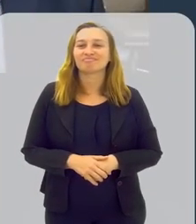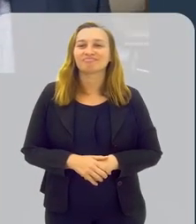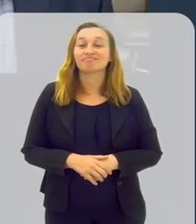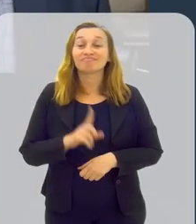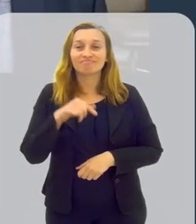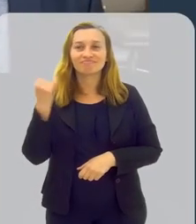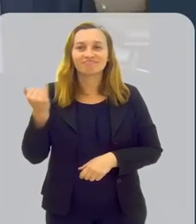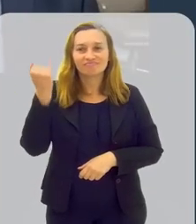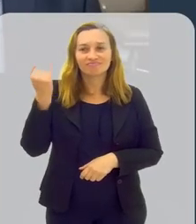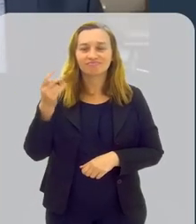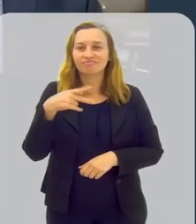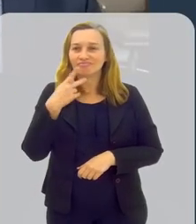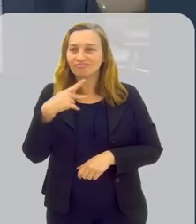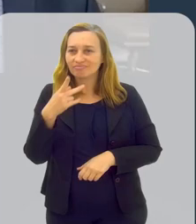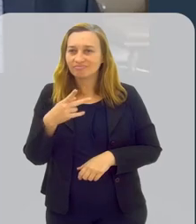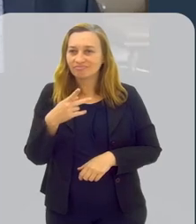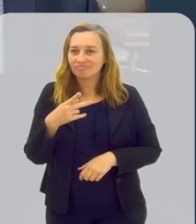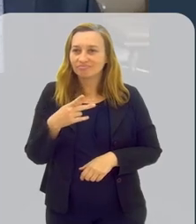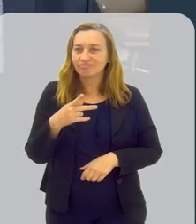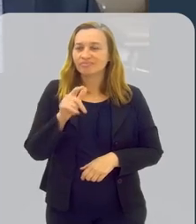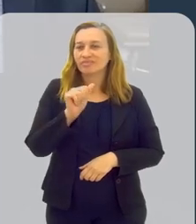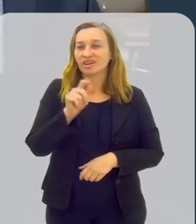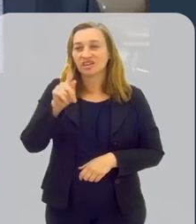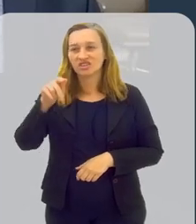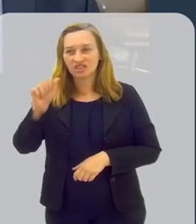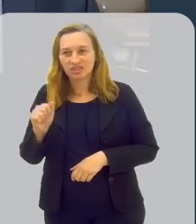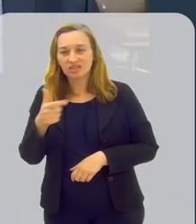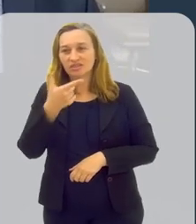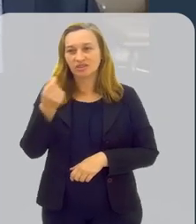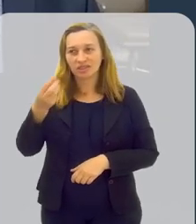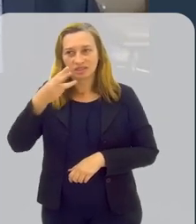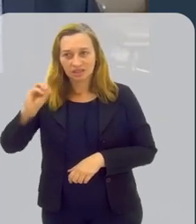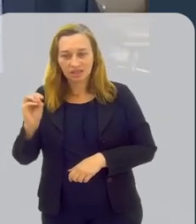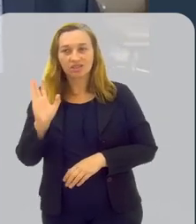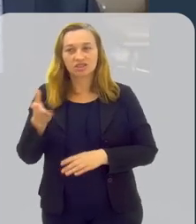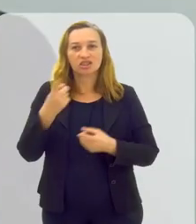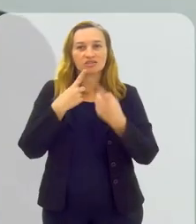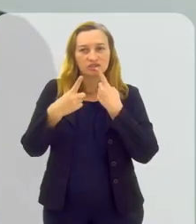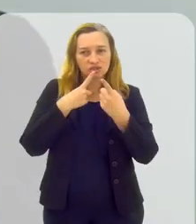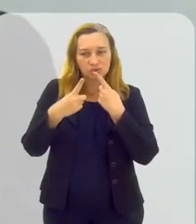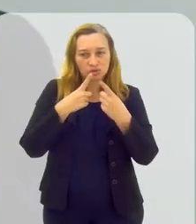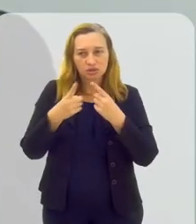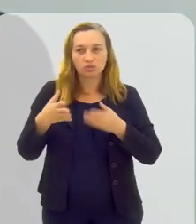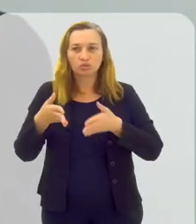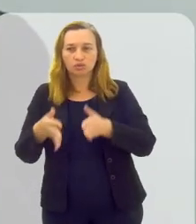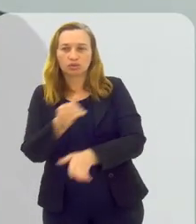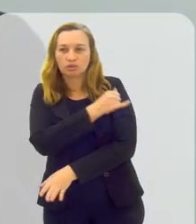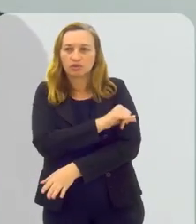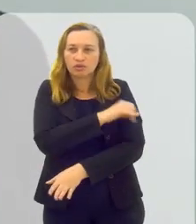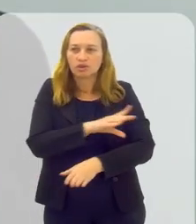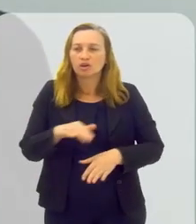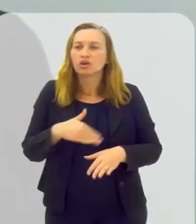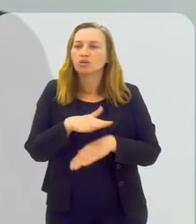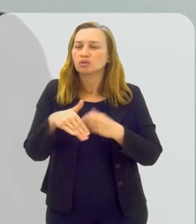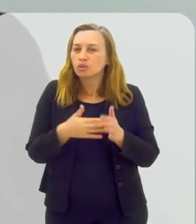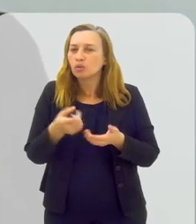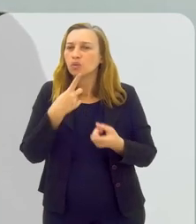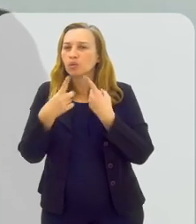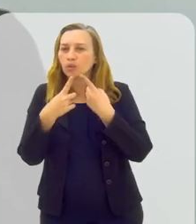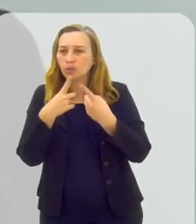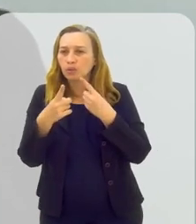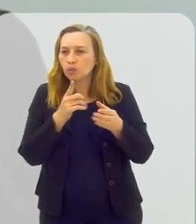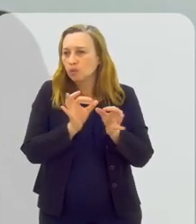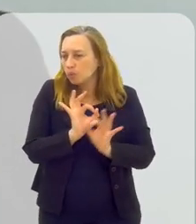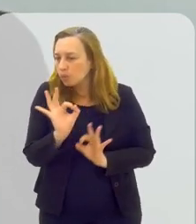É muito importante a gente falar sobre a Agenda 2030, é tema que já foi debatido no RIME Foco, a gente trouxe toda a